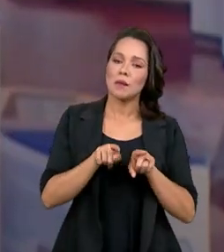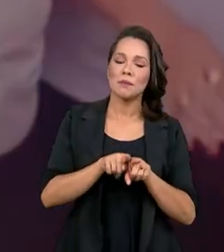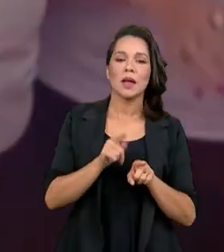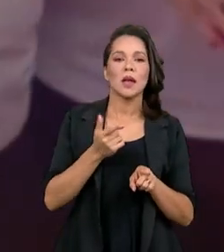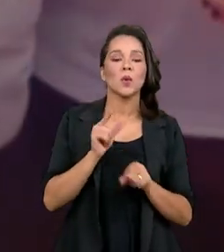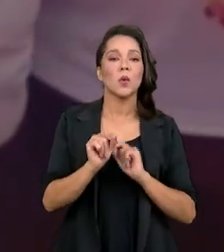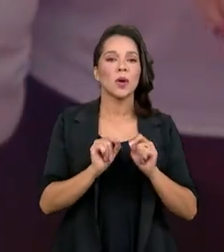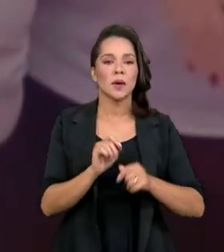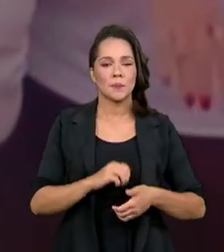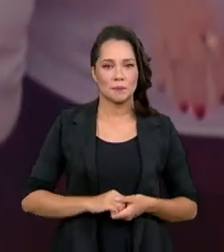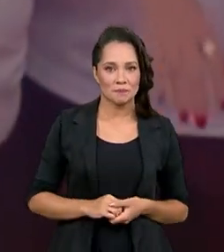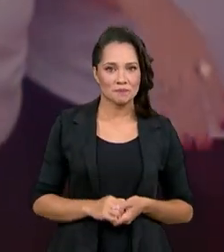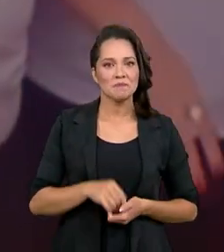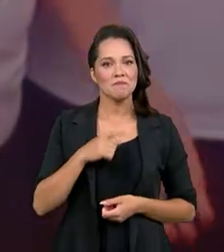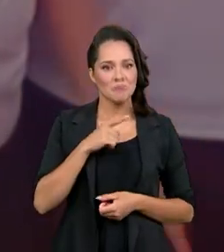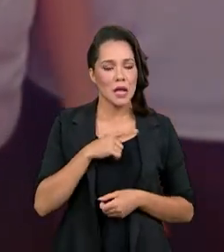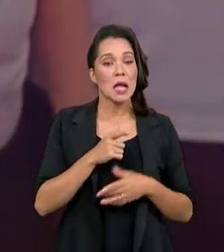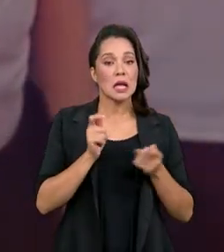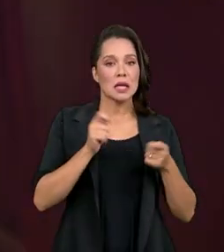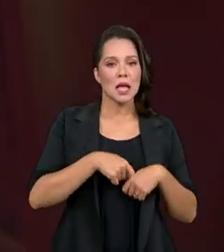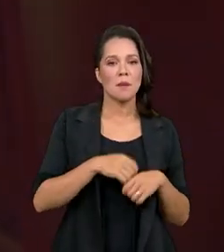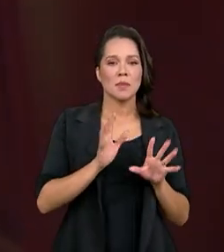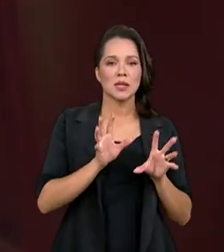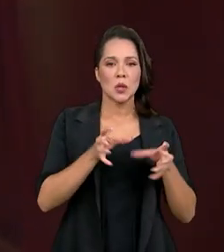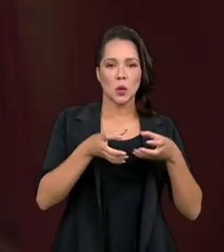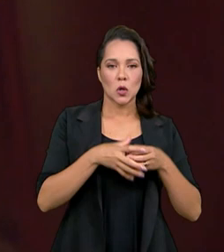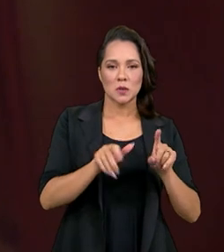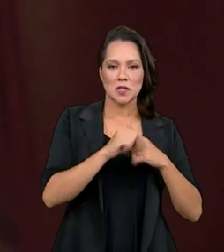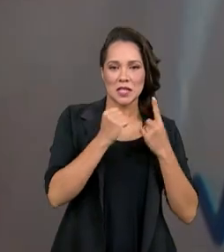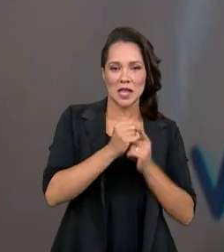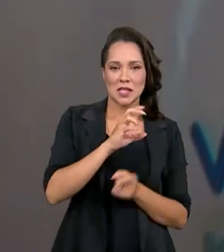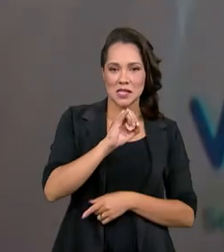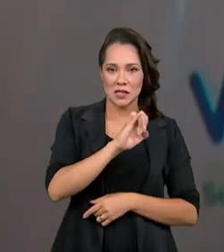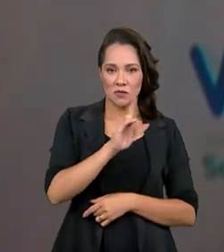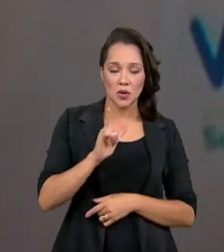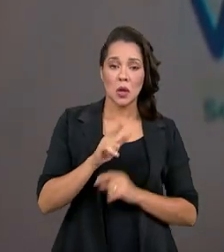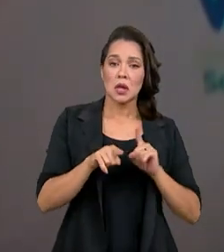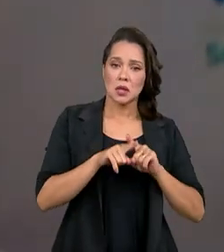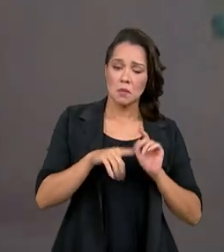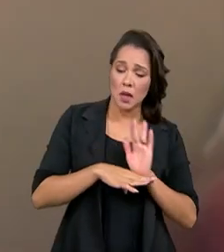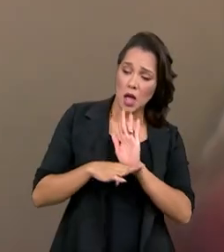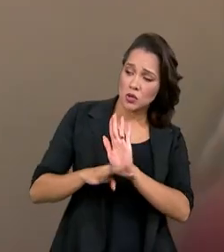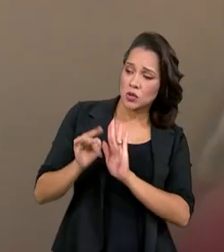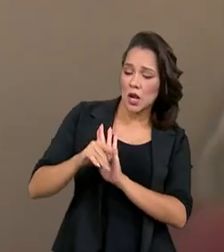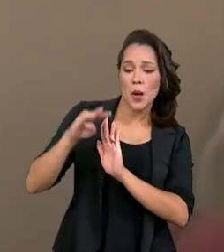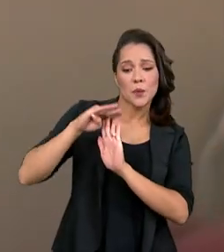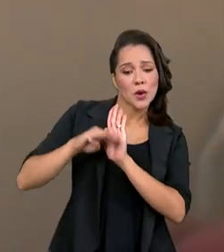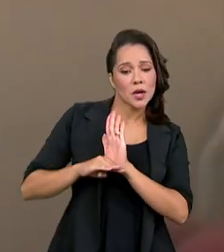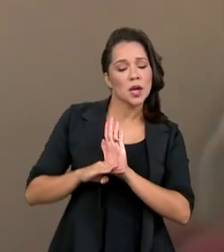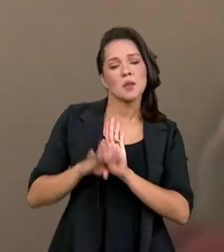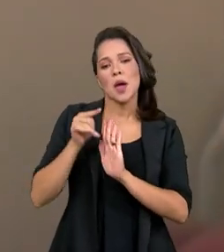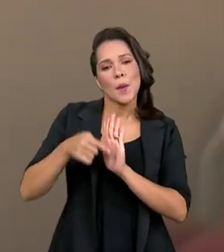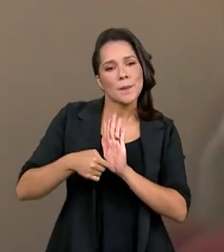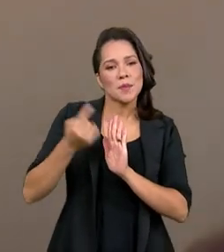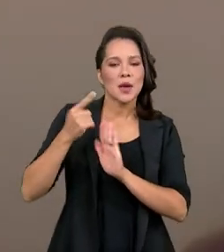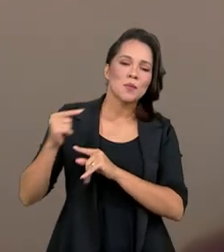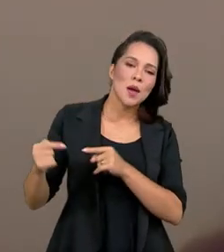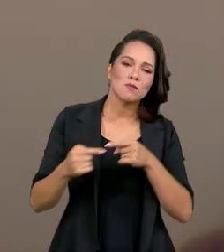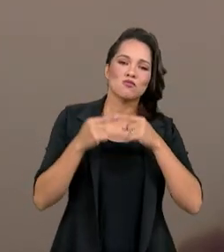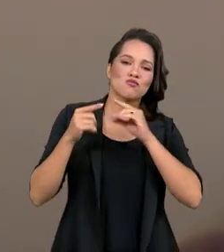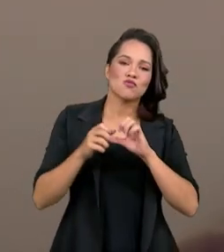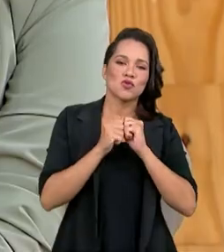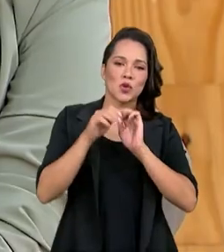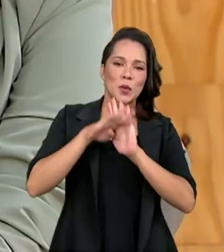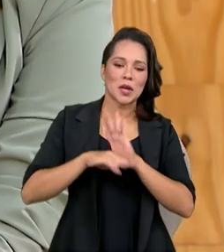ela disponibiliza também meios para que as organizações da sociedade civil também busquem a ajuda do programa. É o primeiro caminho para se conectar com o